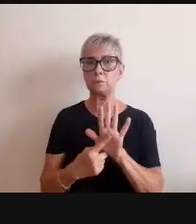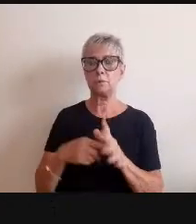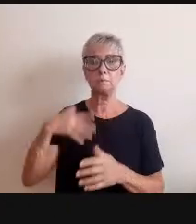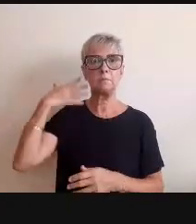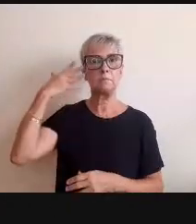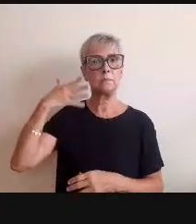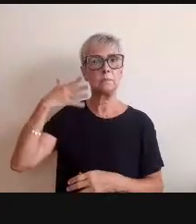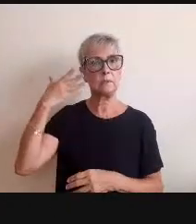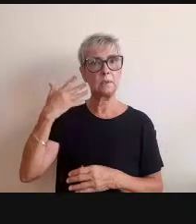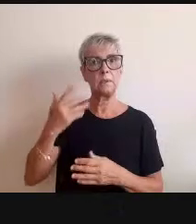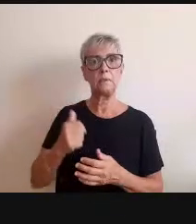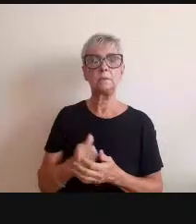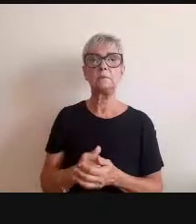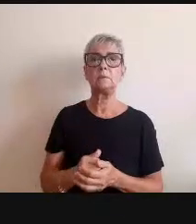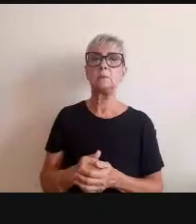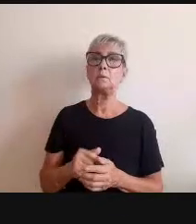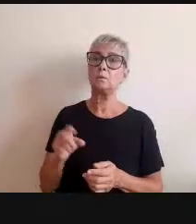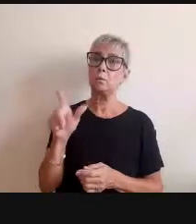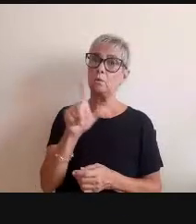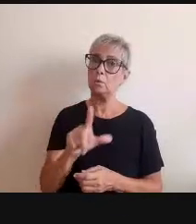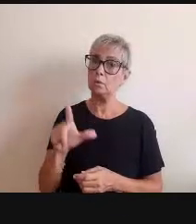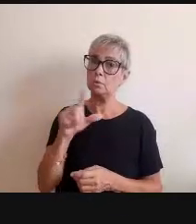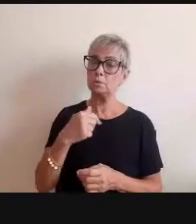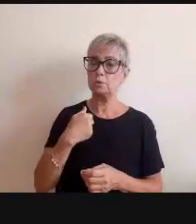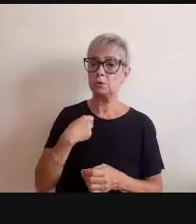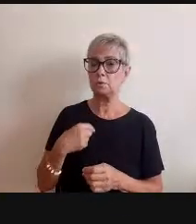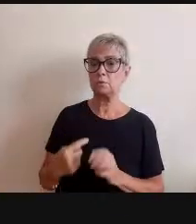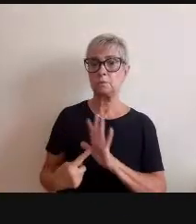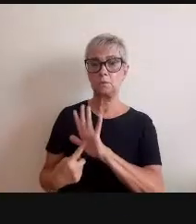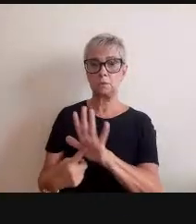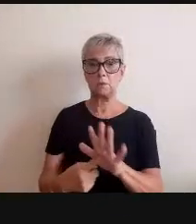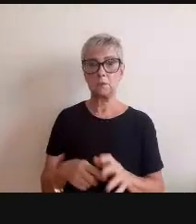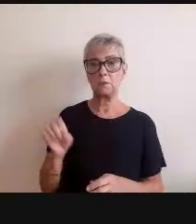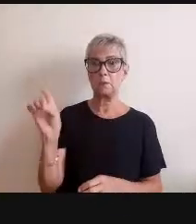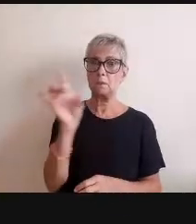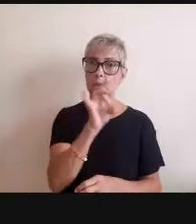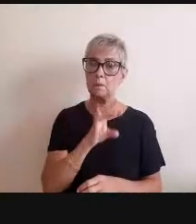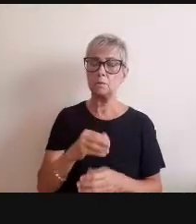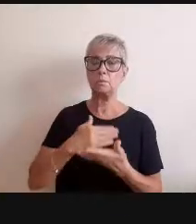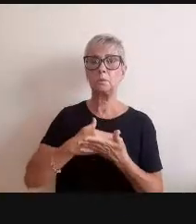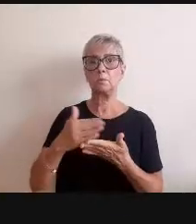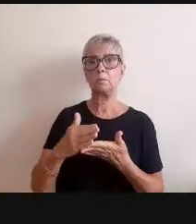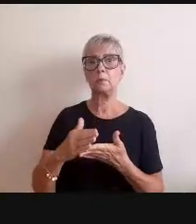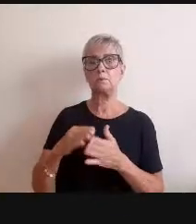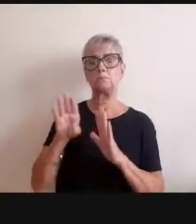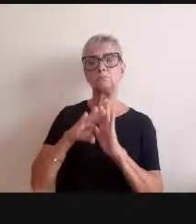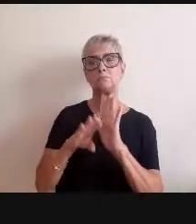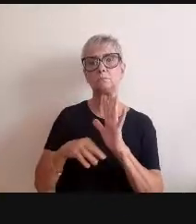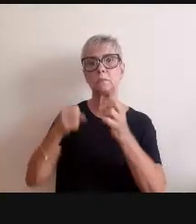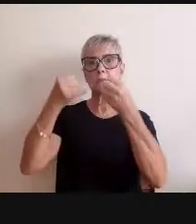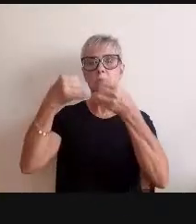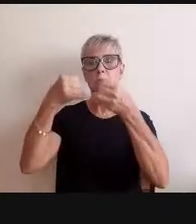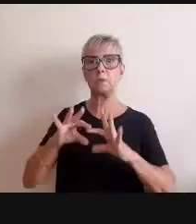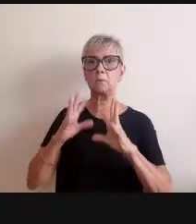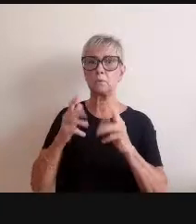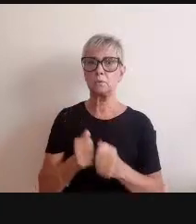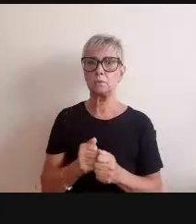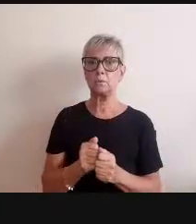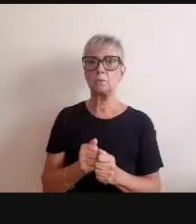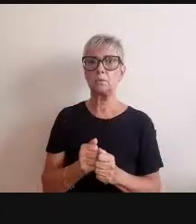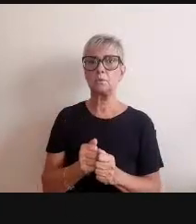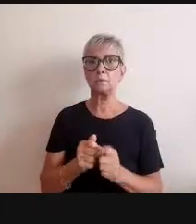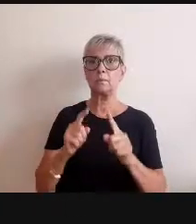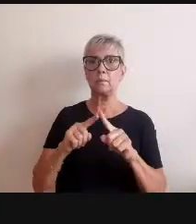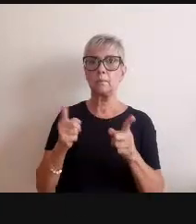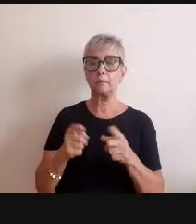Evidentemente, vou apresentar a cada um de vocês no início, os protocolos curriculares. Mas esse